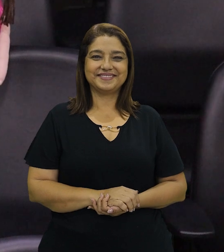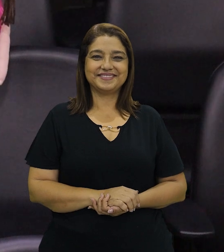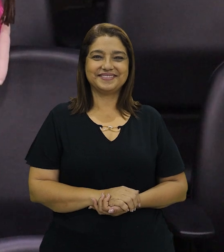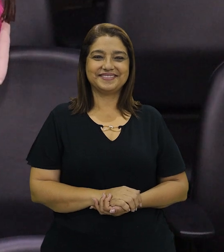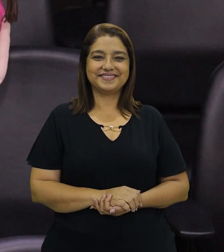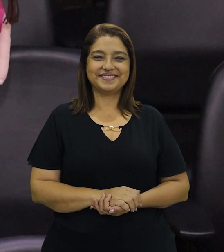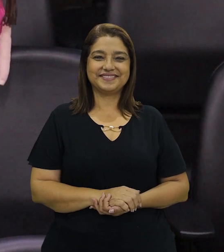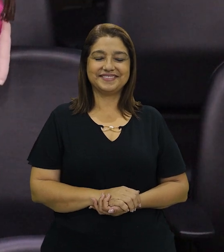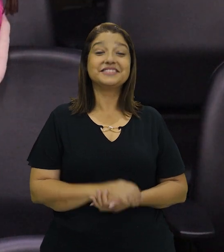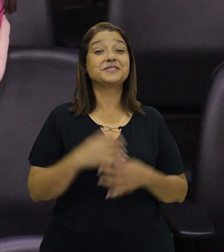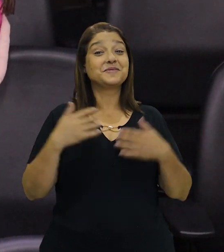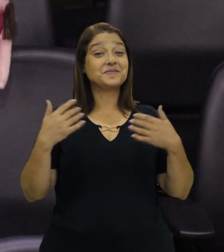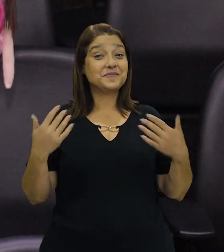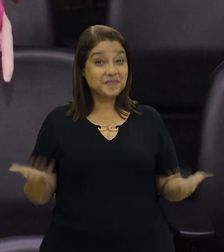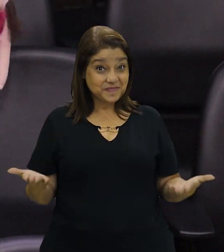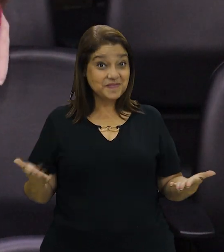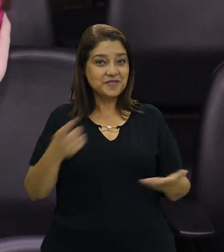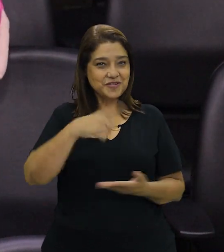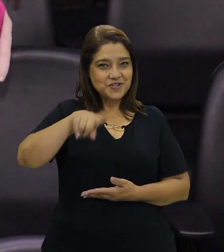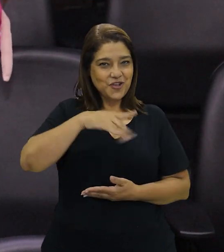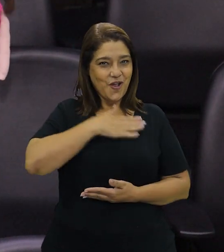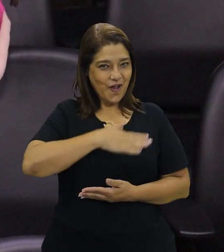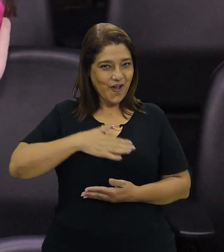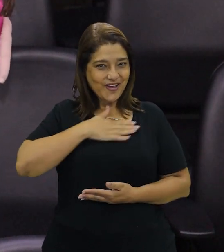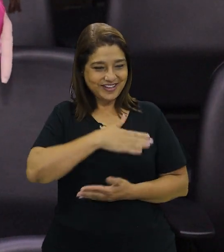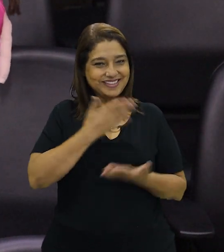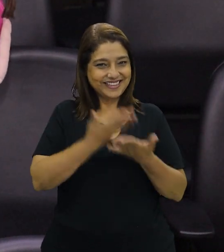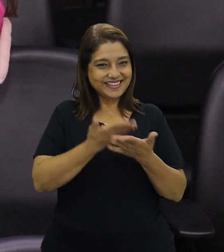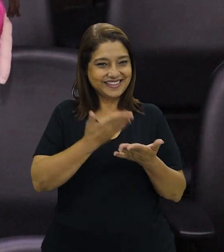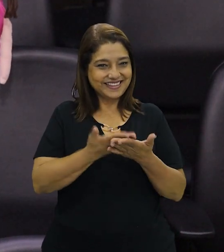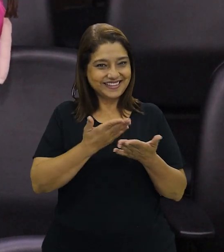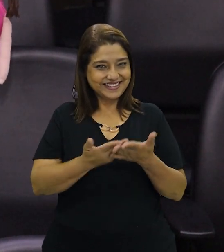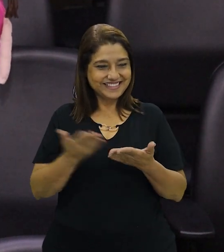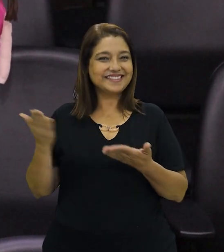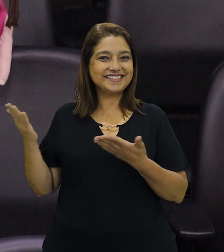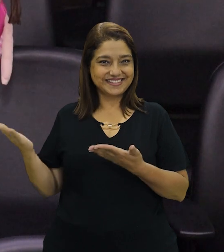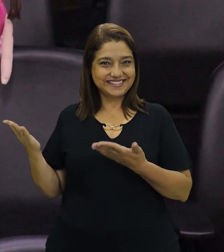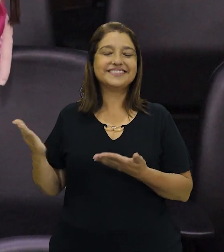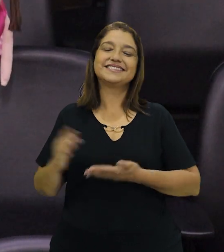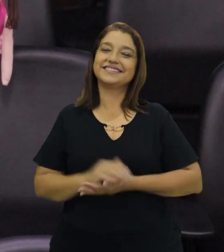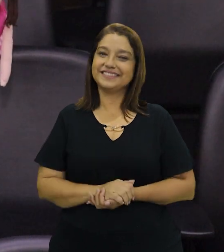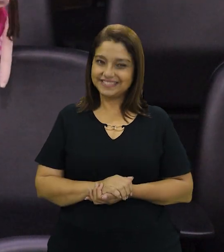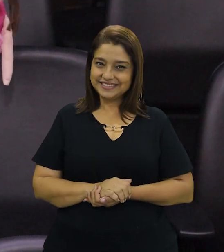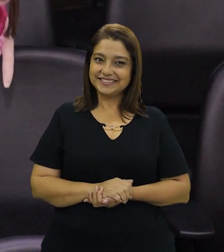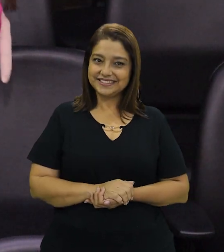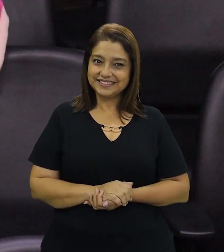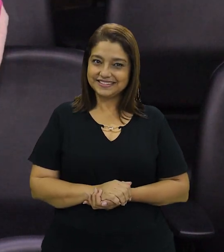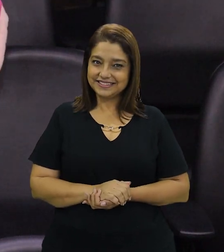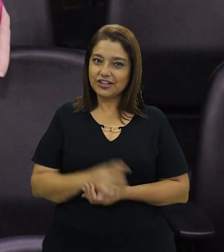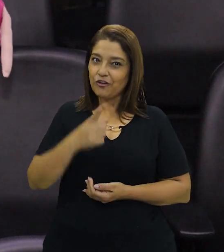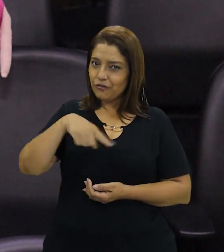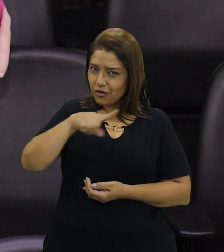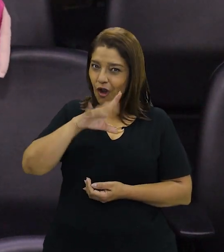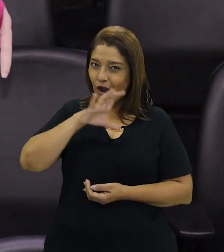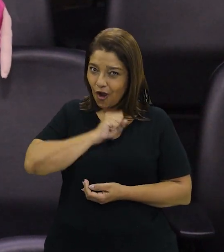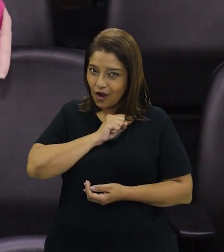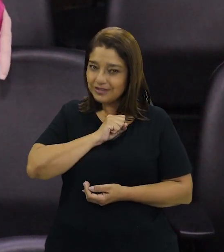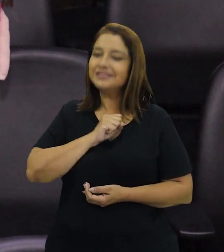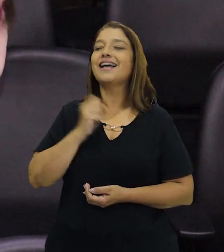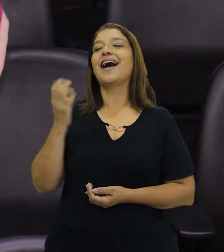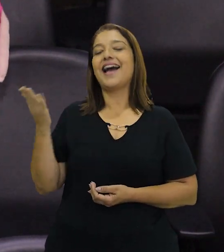E aí, pessoal? Gostaram da aula? Sim. Agora, gostaram da aula? Não ouvi, Gigi? Sim!